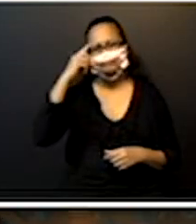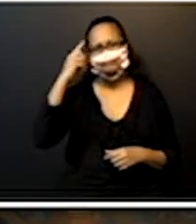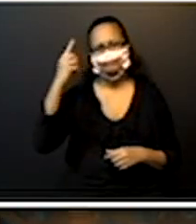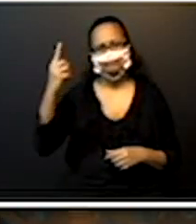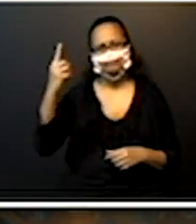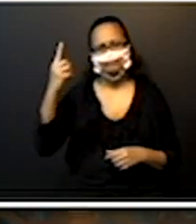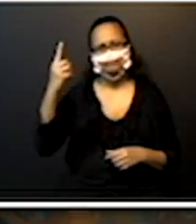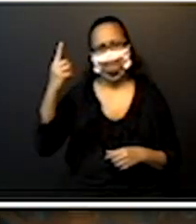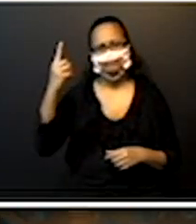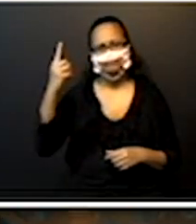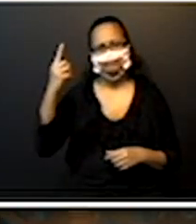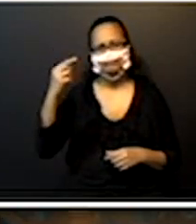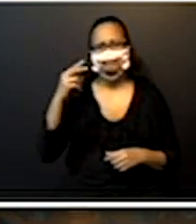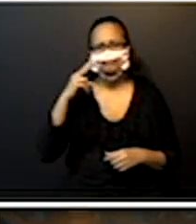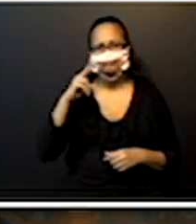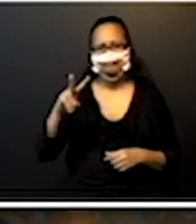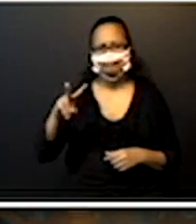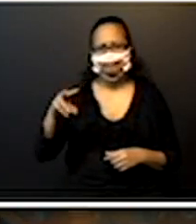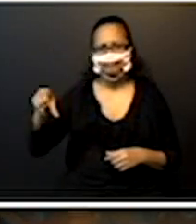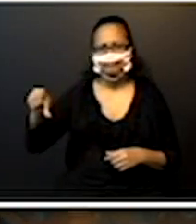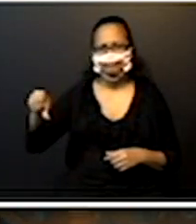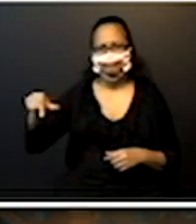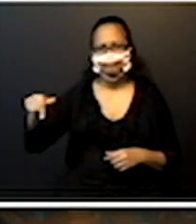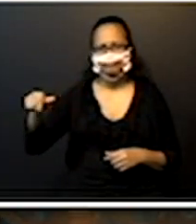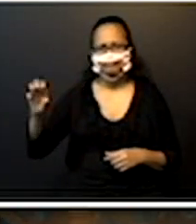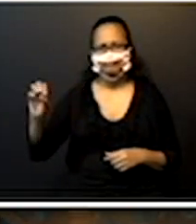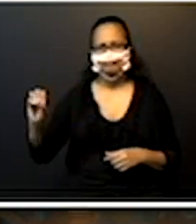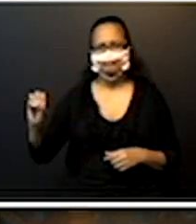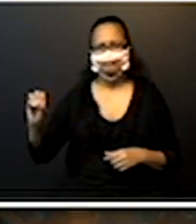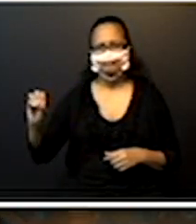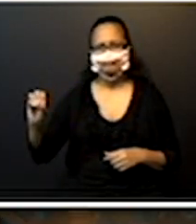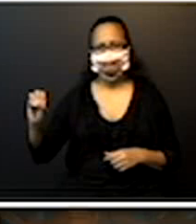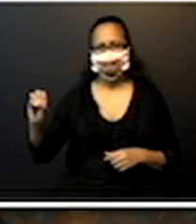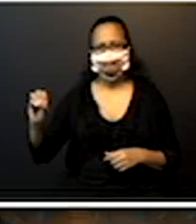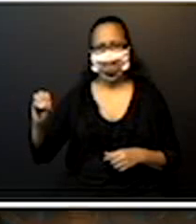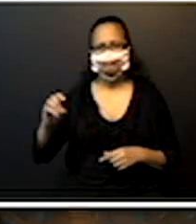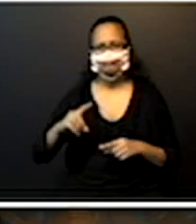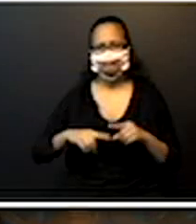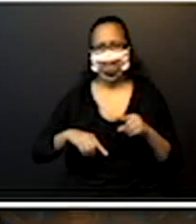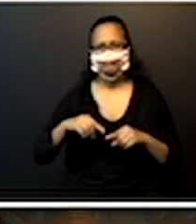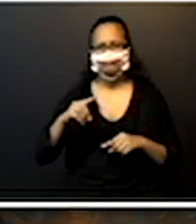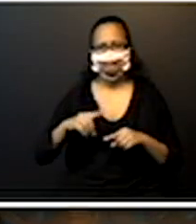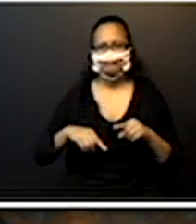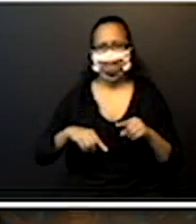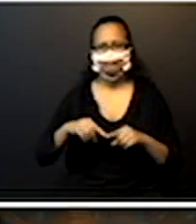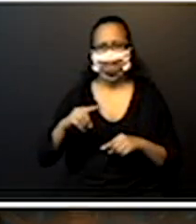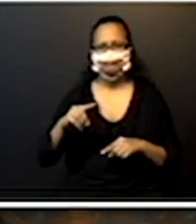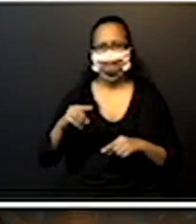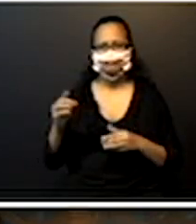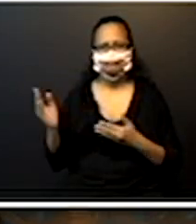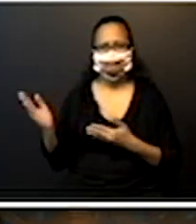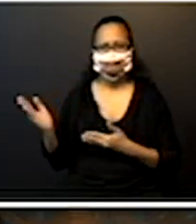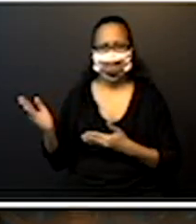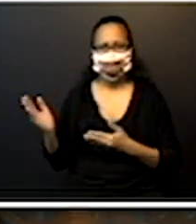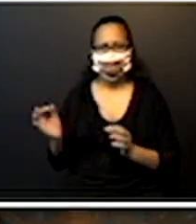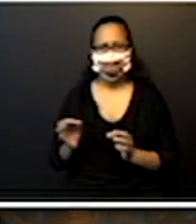no 970. Olha o nosso material lá, já deixando prontinho para nós.